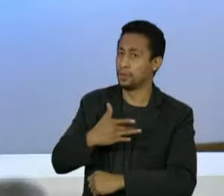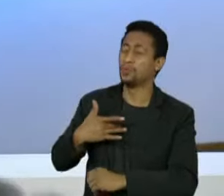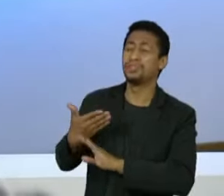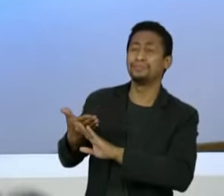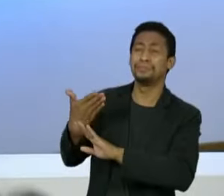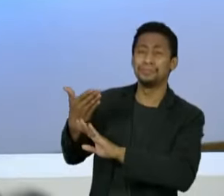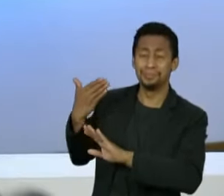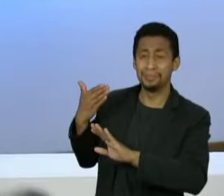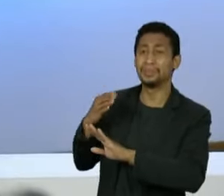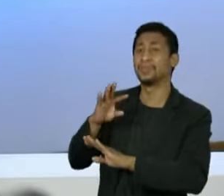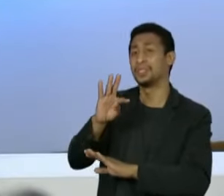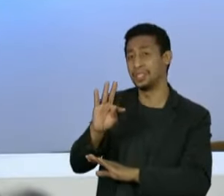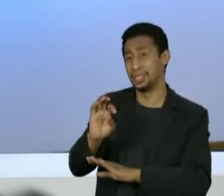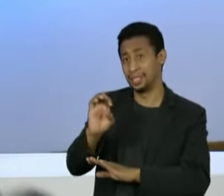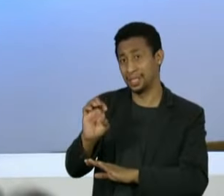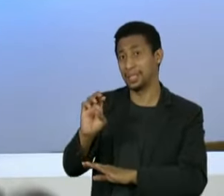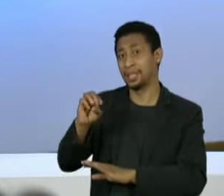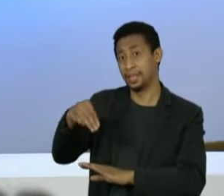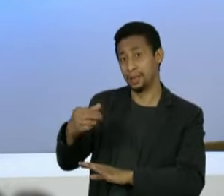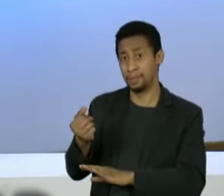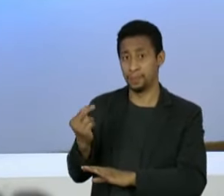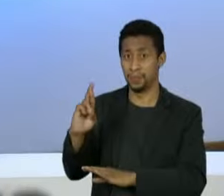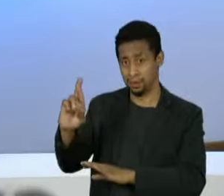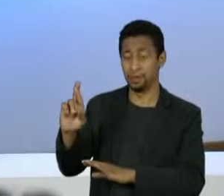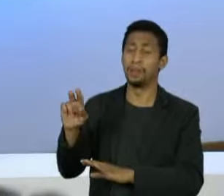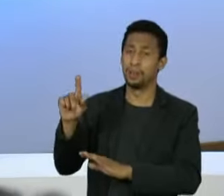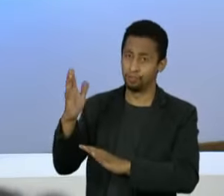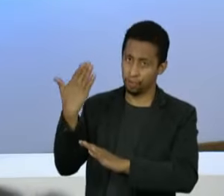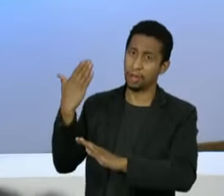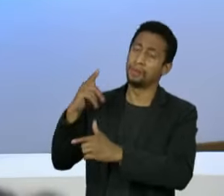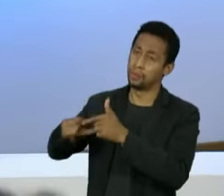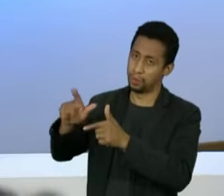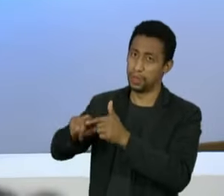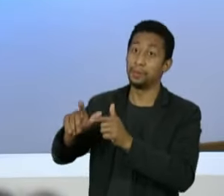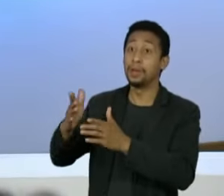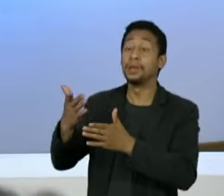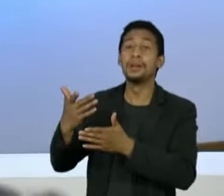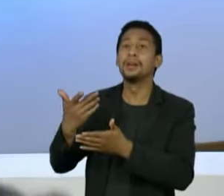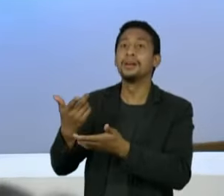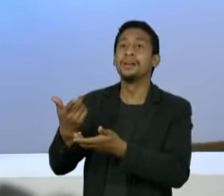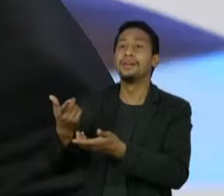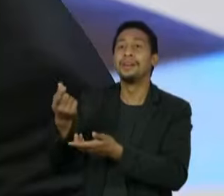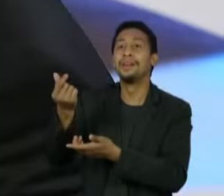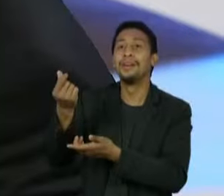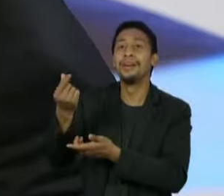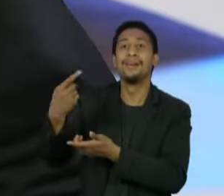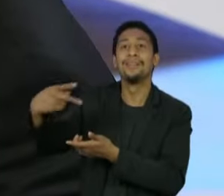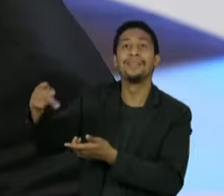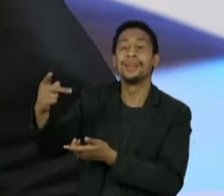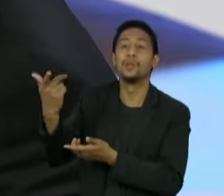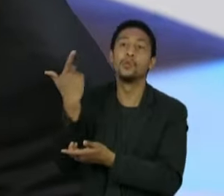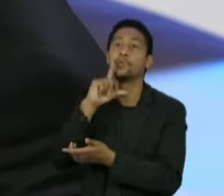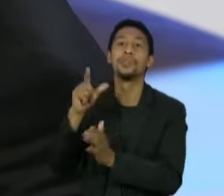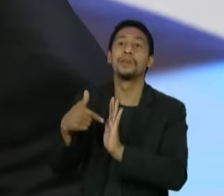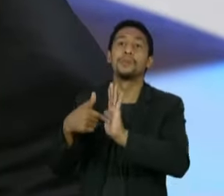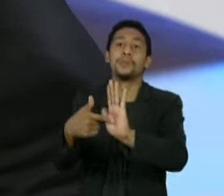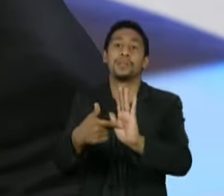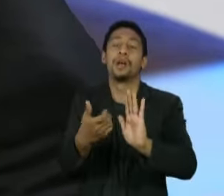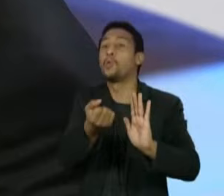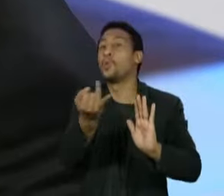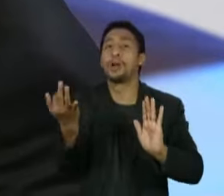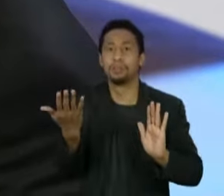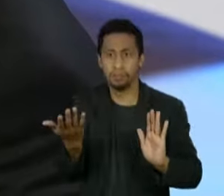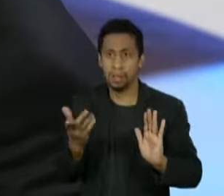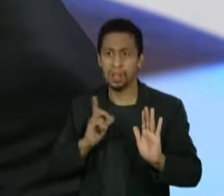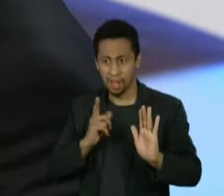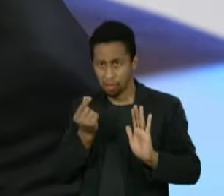tem dificuldade de explicar para a Receita Federal o seu patrimônio. Ele tem alguma coisa em torno de 2 milhões, 3 milhões de reais a descoberto, sendo objeto de